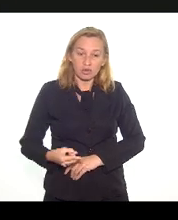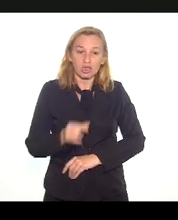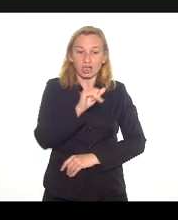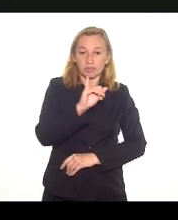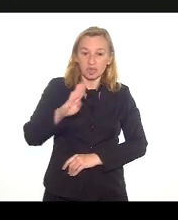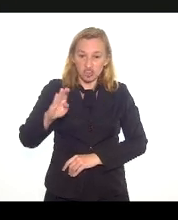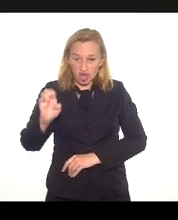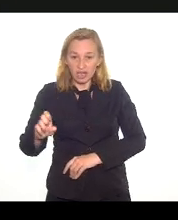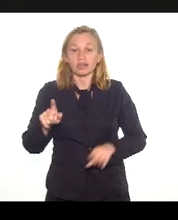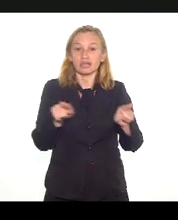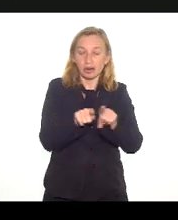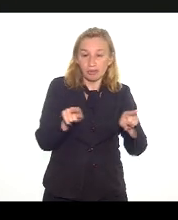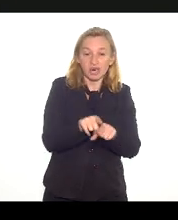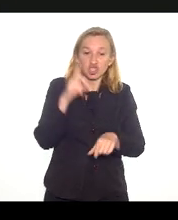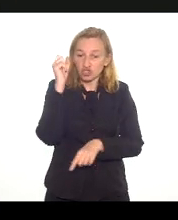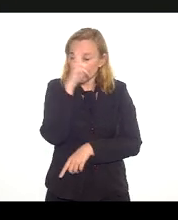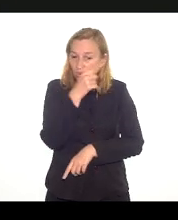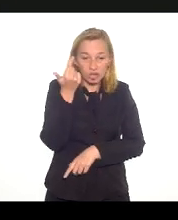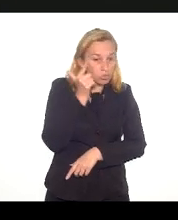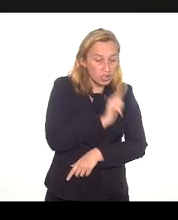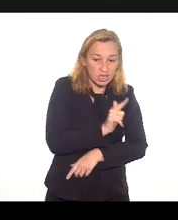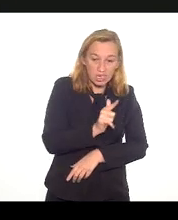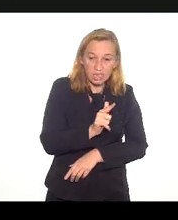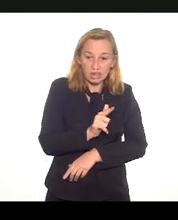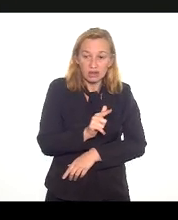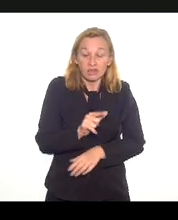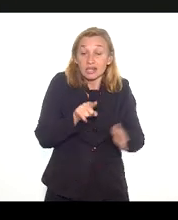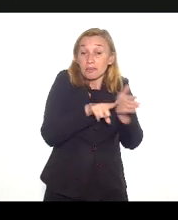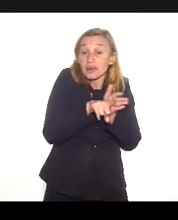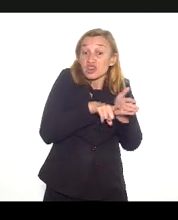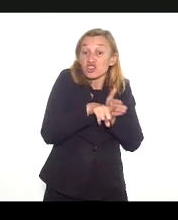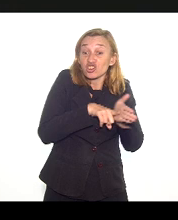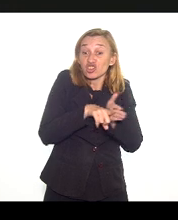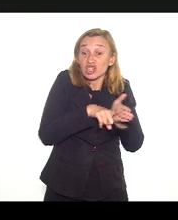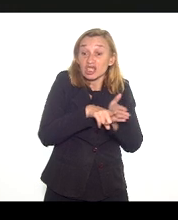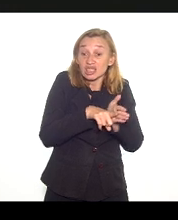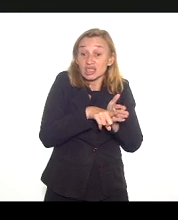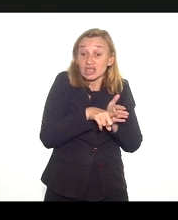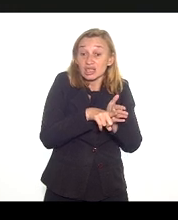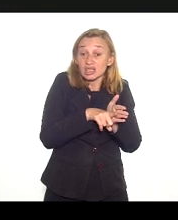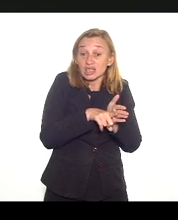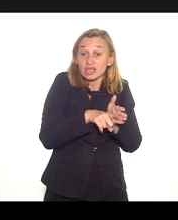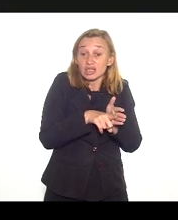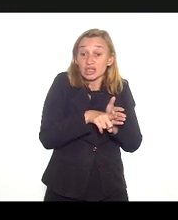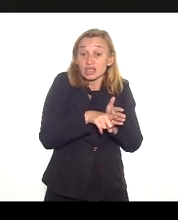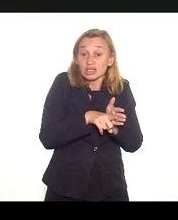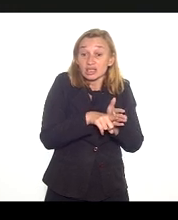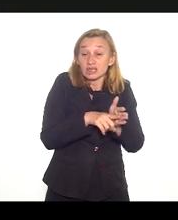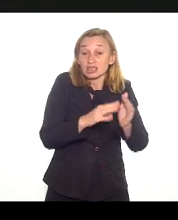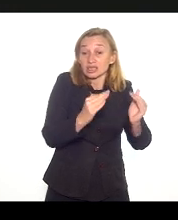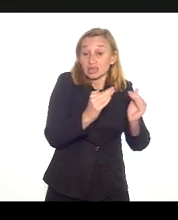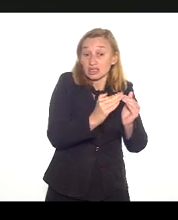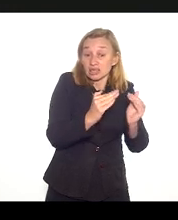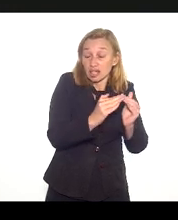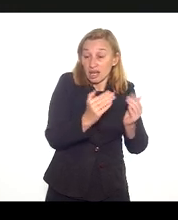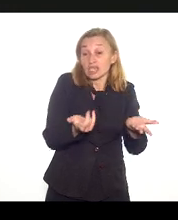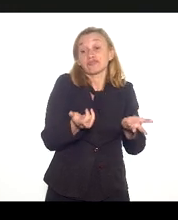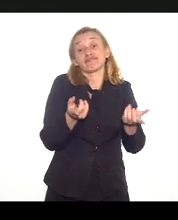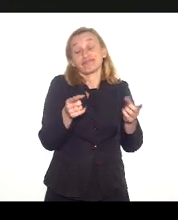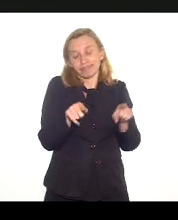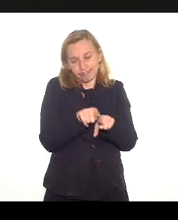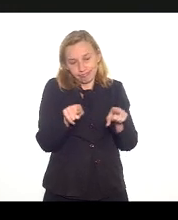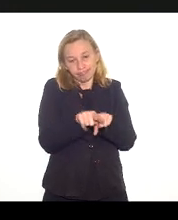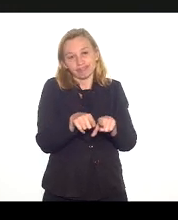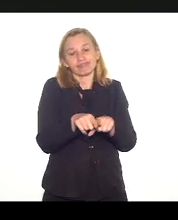está com dificuldade porque não está conseguindo fazer pesquisa de domiciliar e isso também talvez esteja